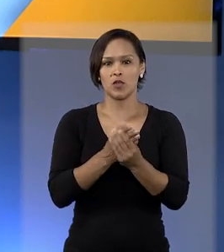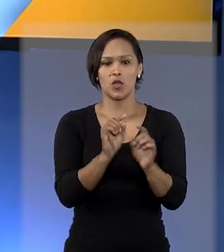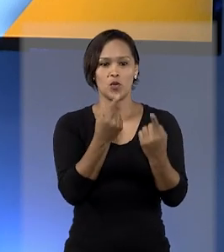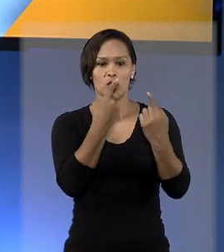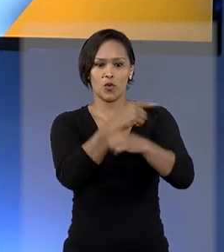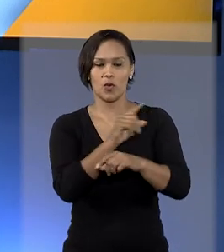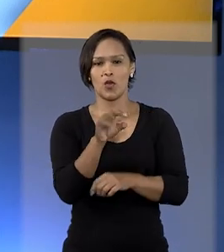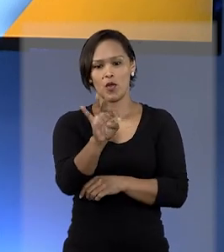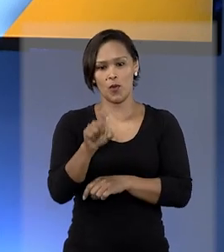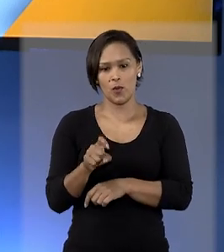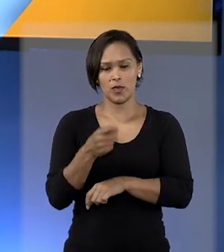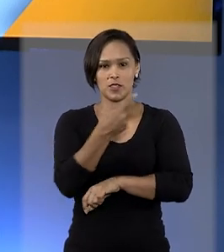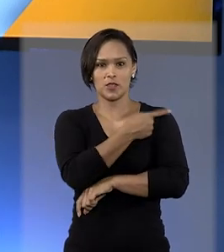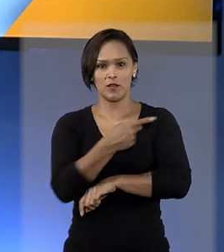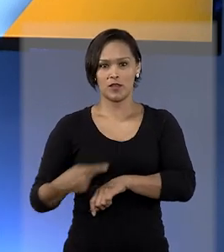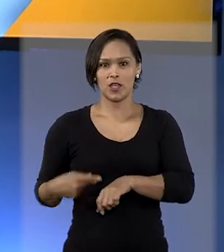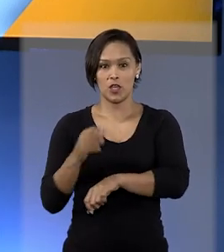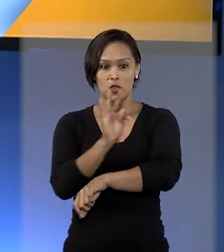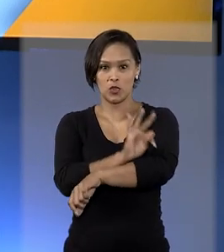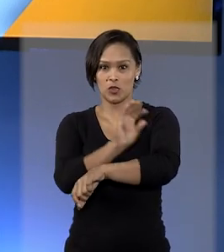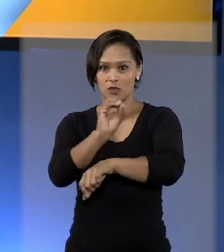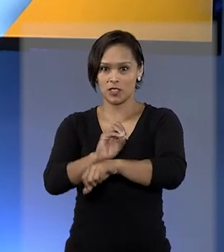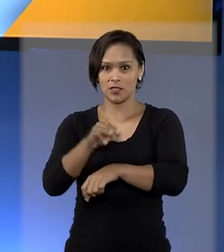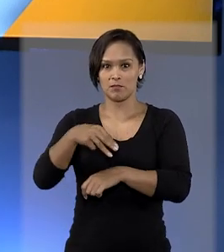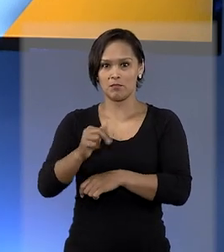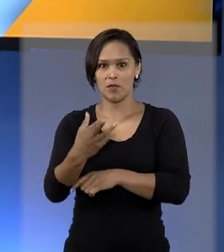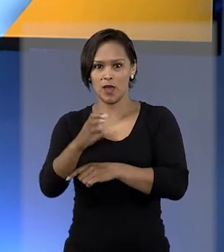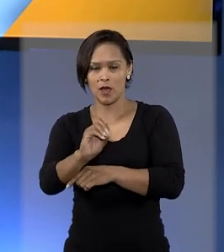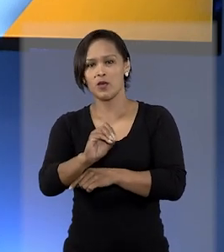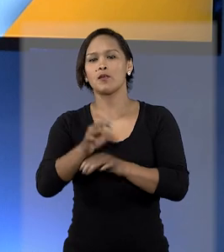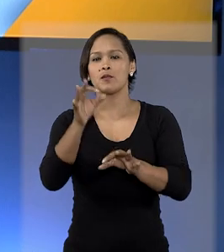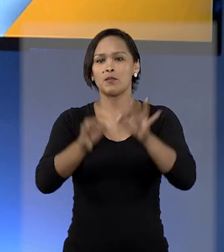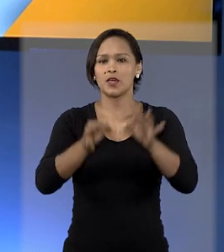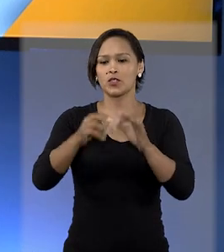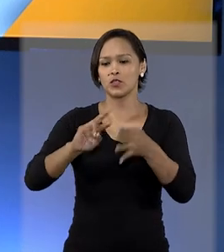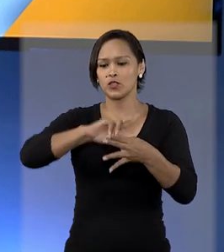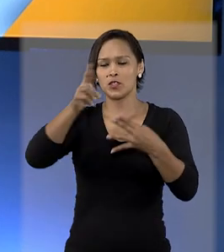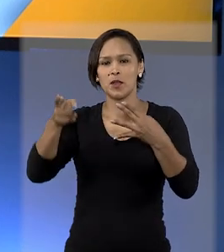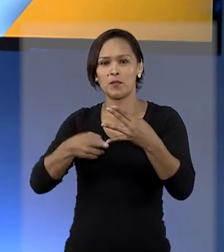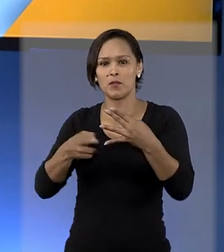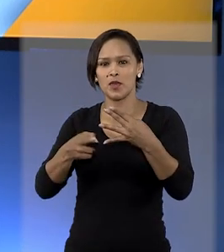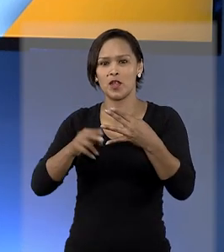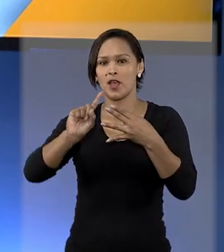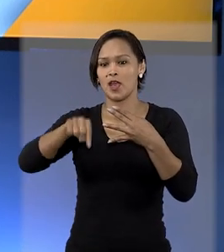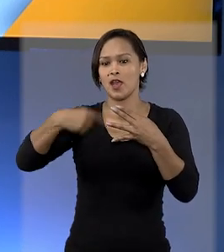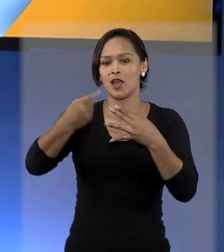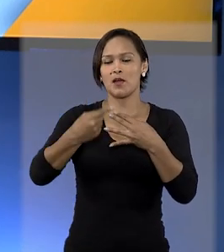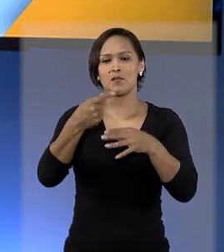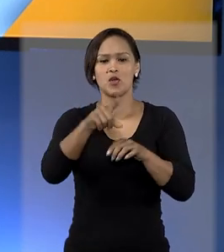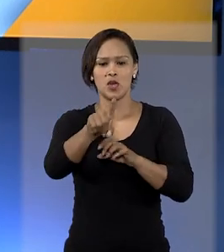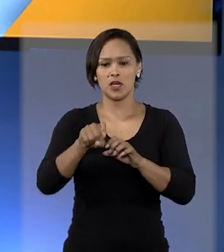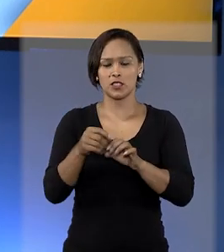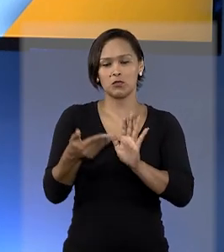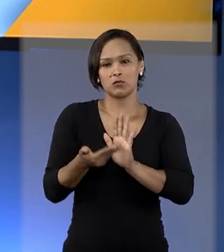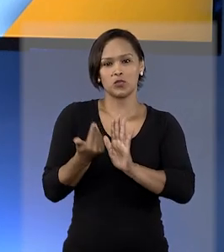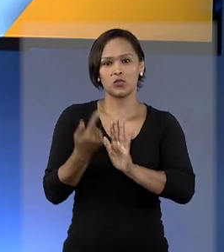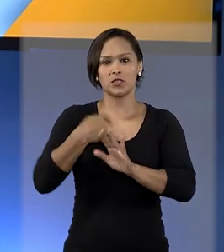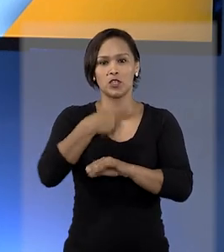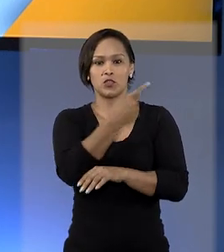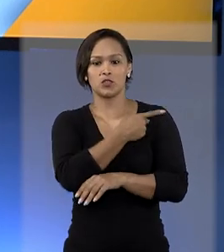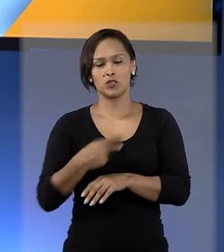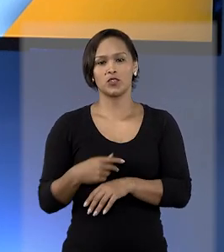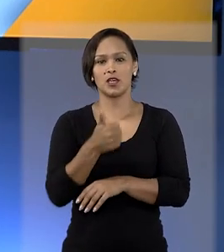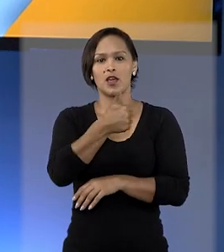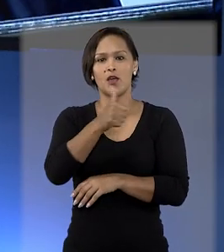-governador do Tocantins, Mauro Carlesse, para a justiça de primeiro grau após a renúncia do mandato, no dia 11 de